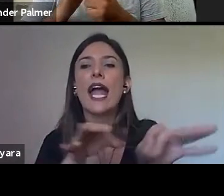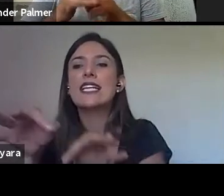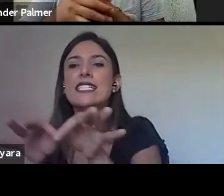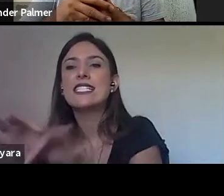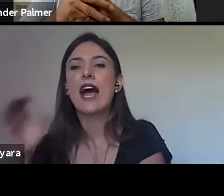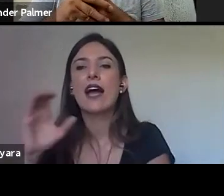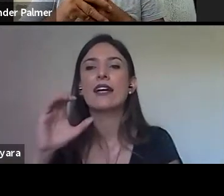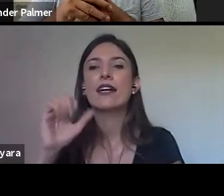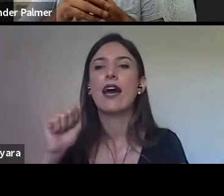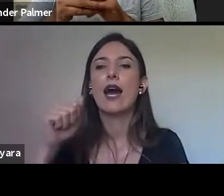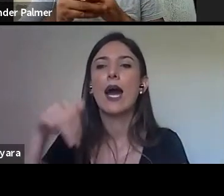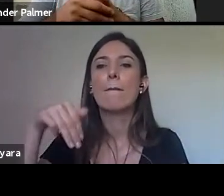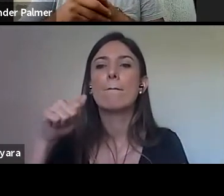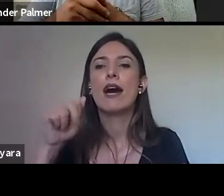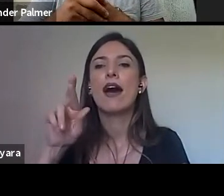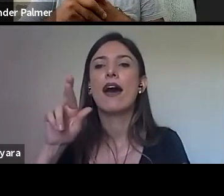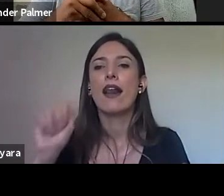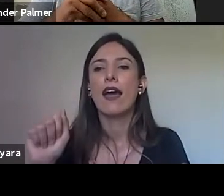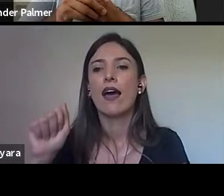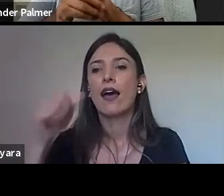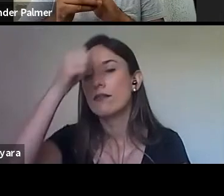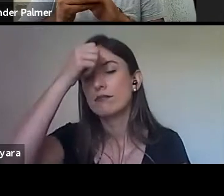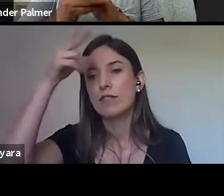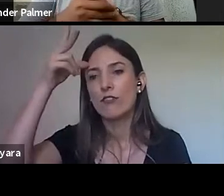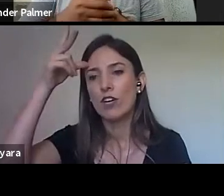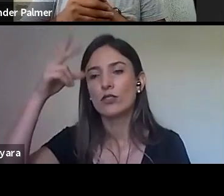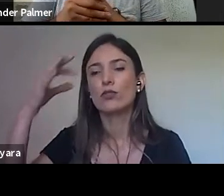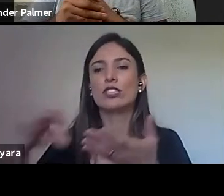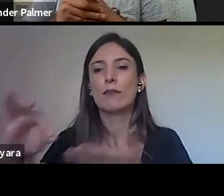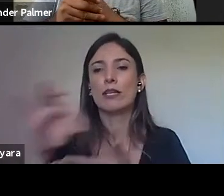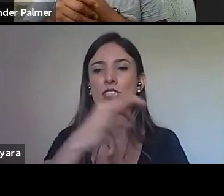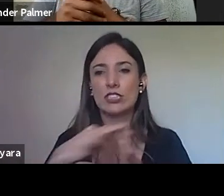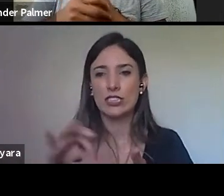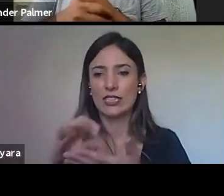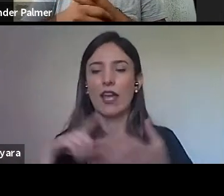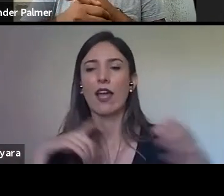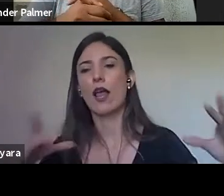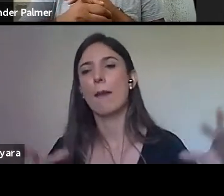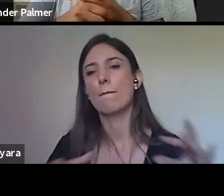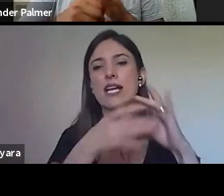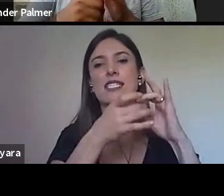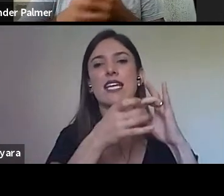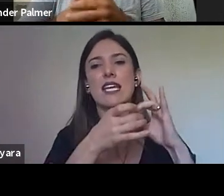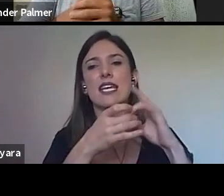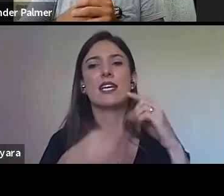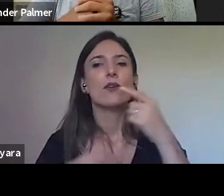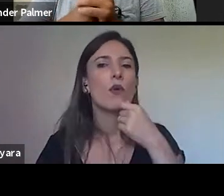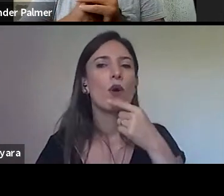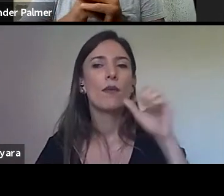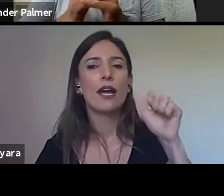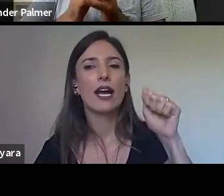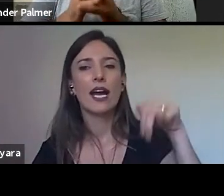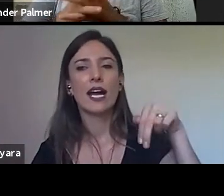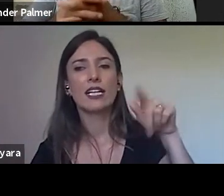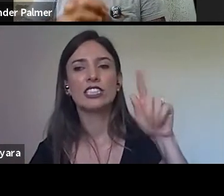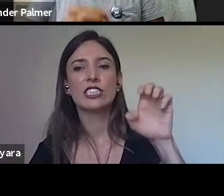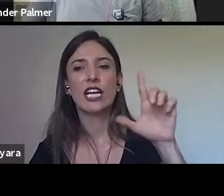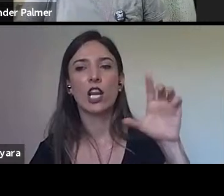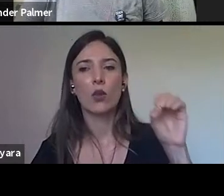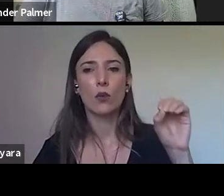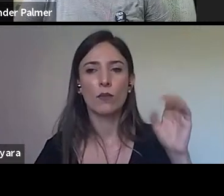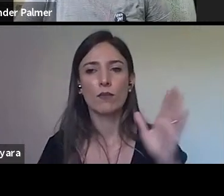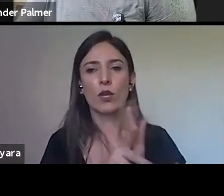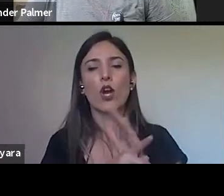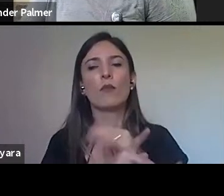projeto organizado por mim, pelo professor Ângelo Carrara, uma parceria, né? Ele é nós de Luiz Fora, e aí a gente